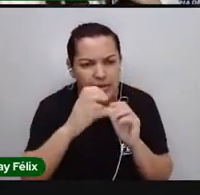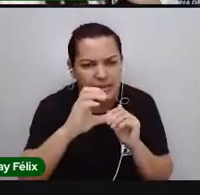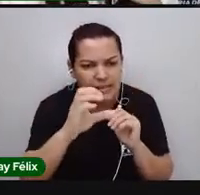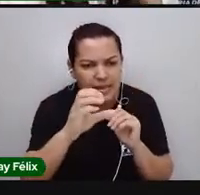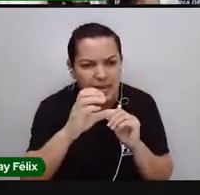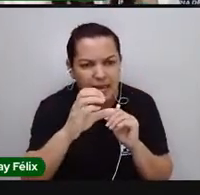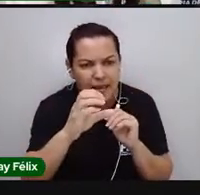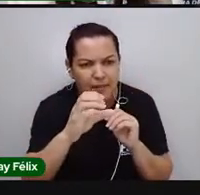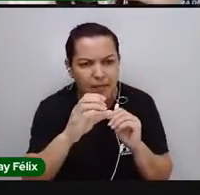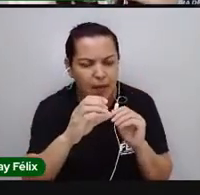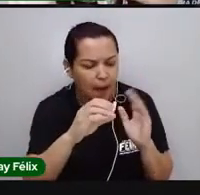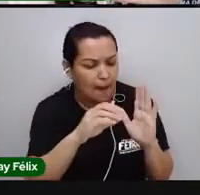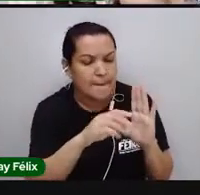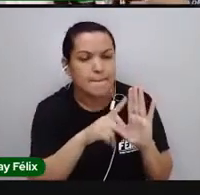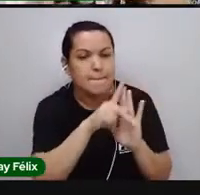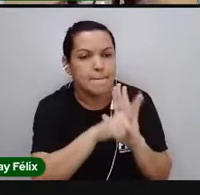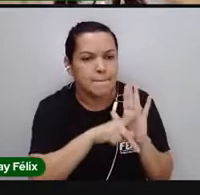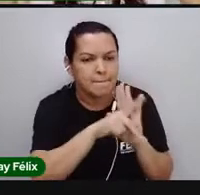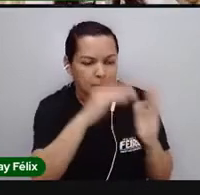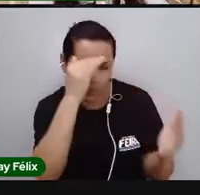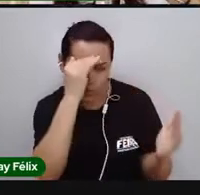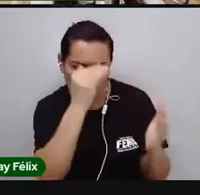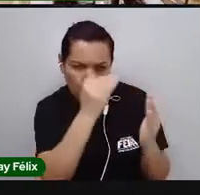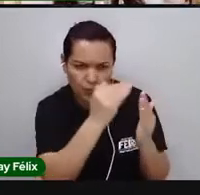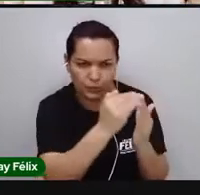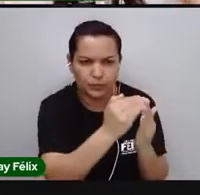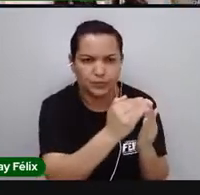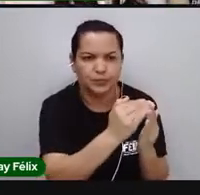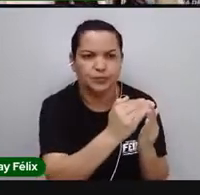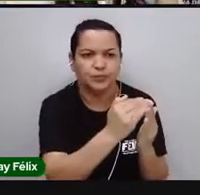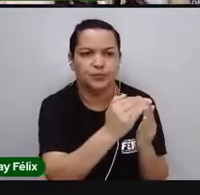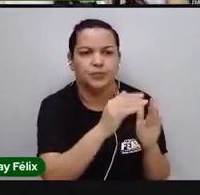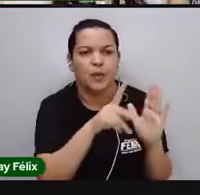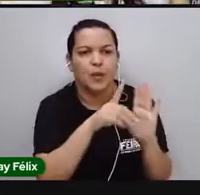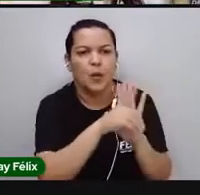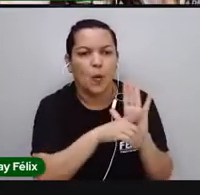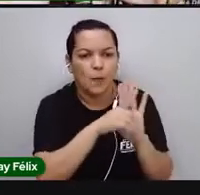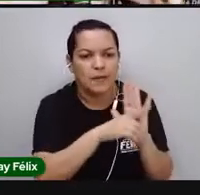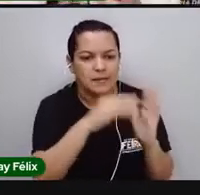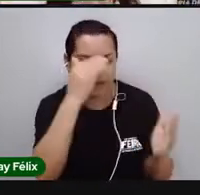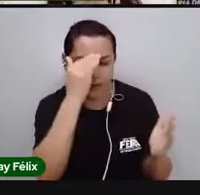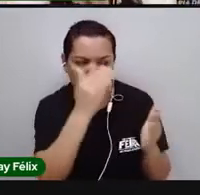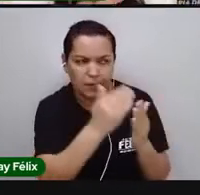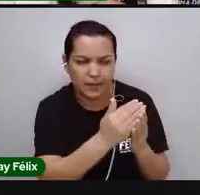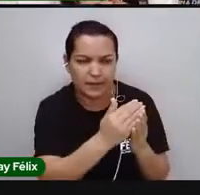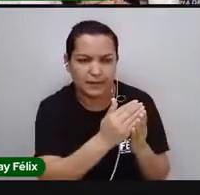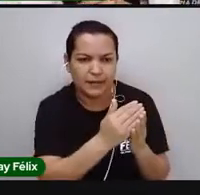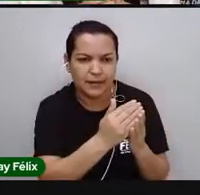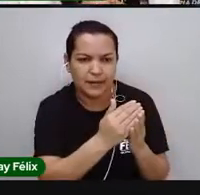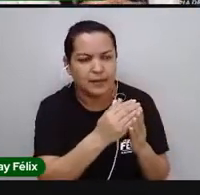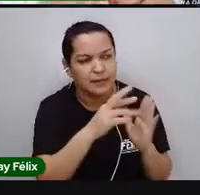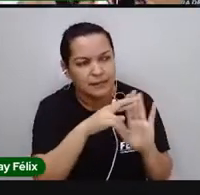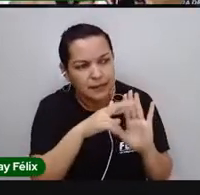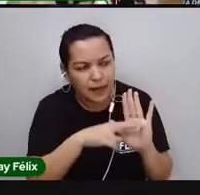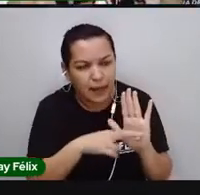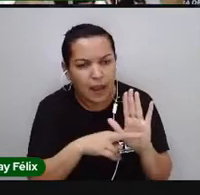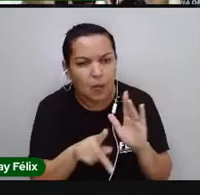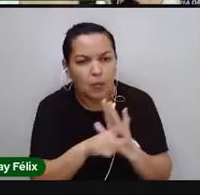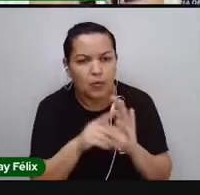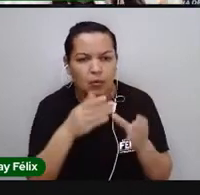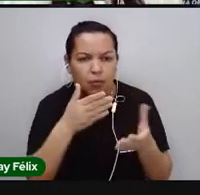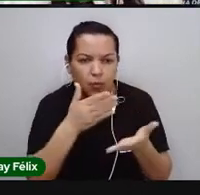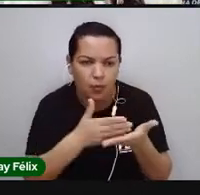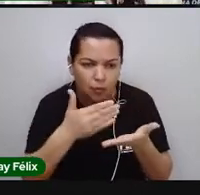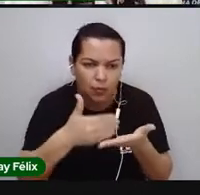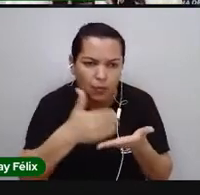princípio, vamos pensar assim, de uma forma bem simples, tá? Segue esse mesmo princípio da receita do bolo. Existe